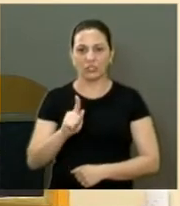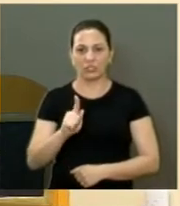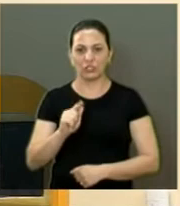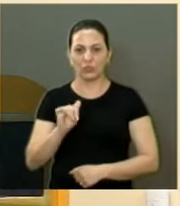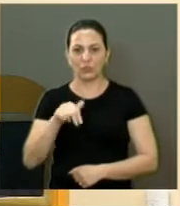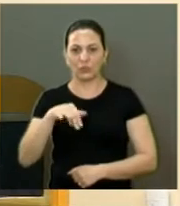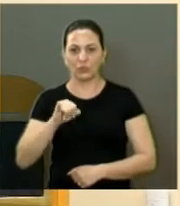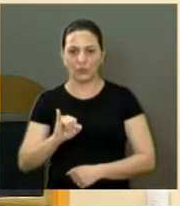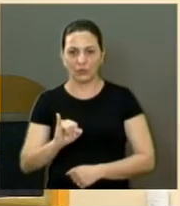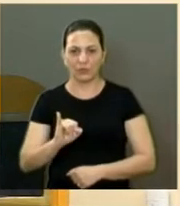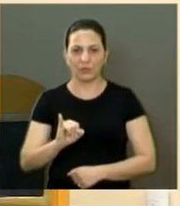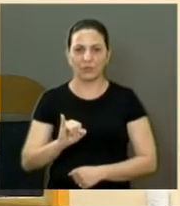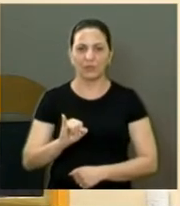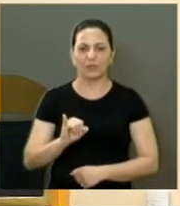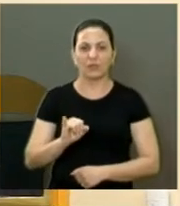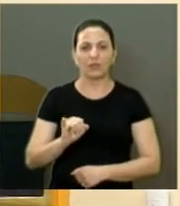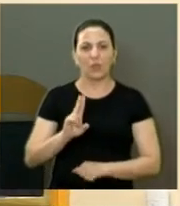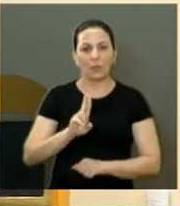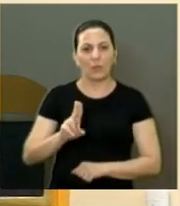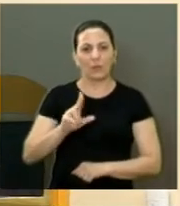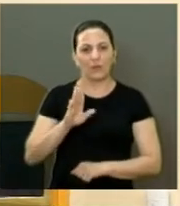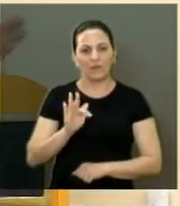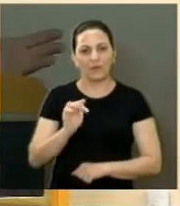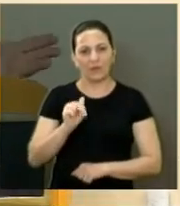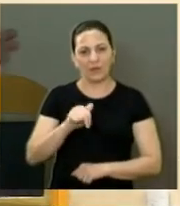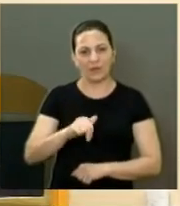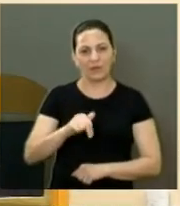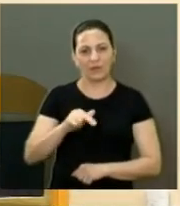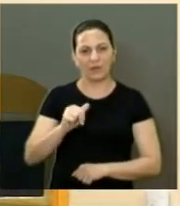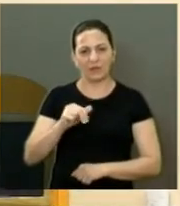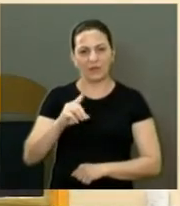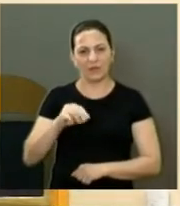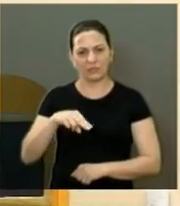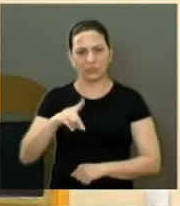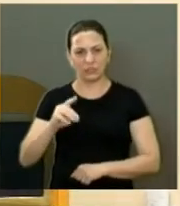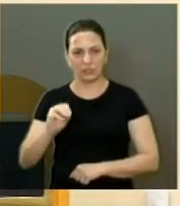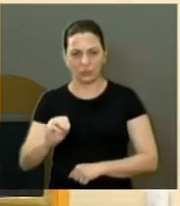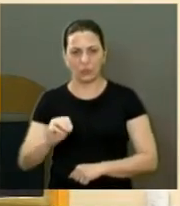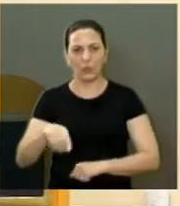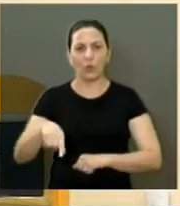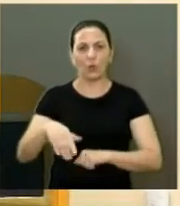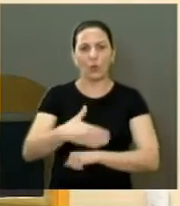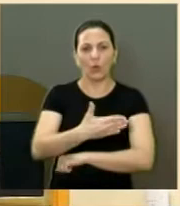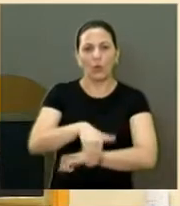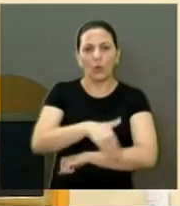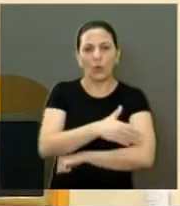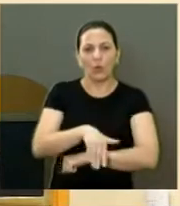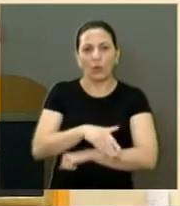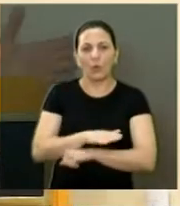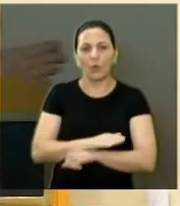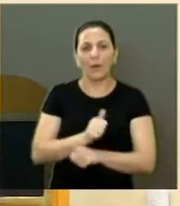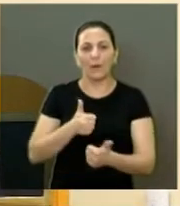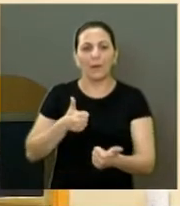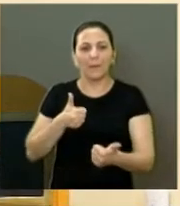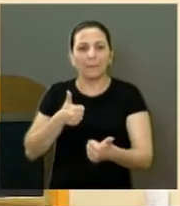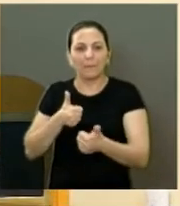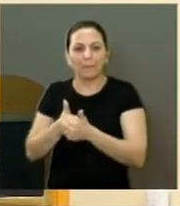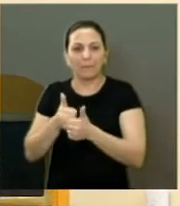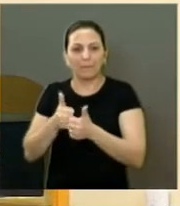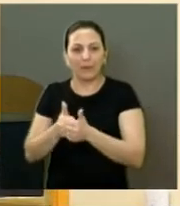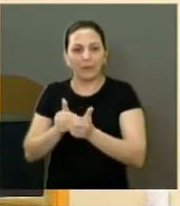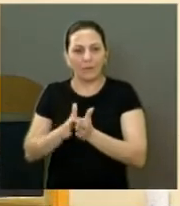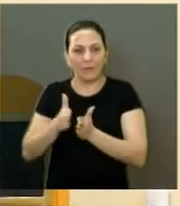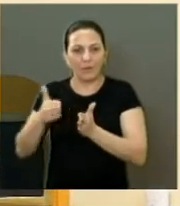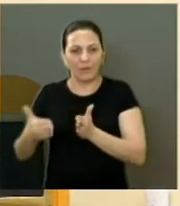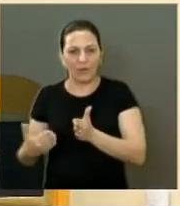Fernandito Biagione, ele é uma árvore, é uma rua, ao lado, que dá para fazer,